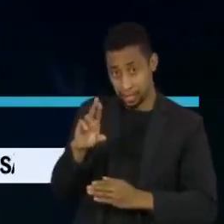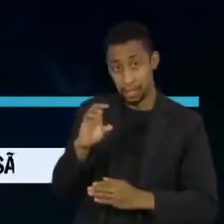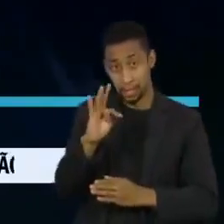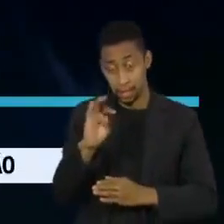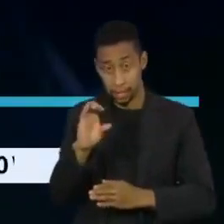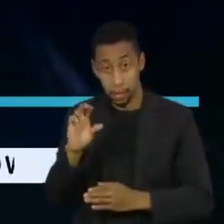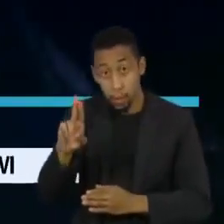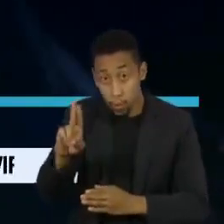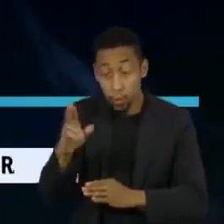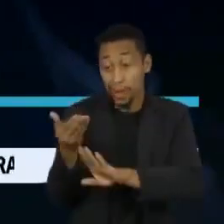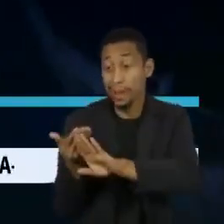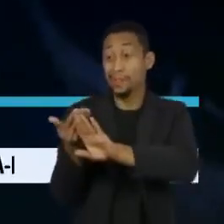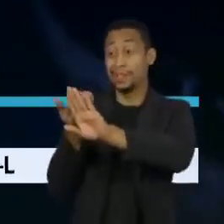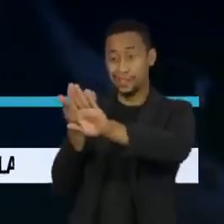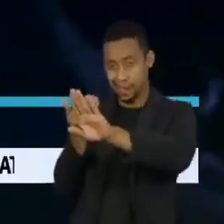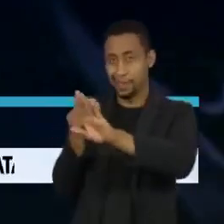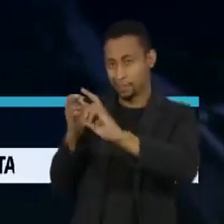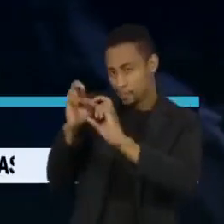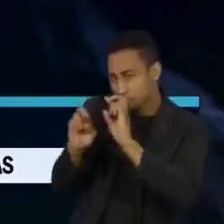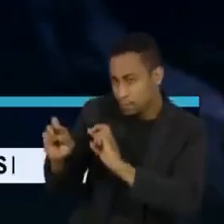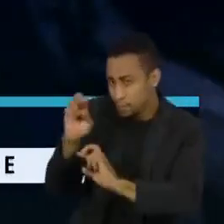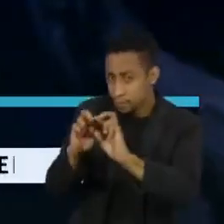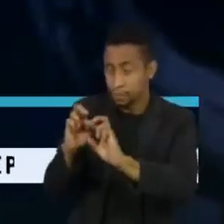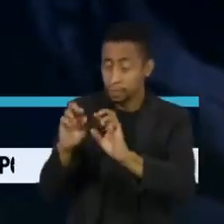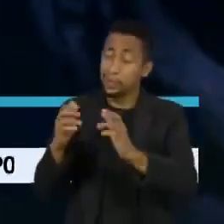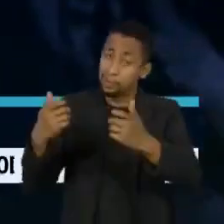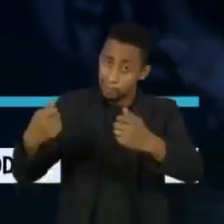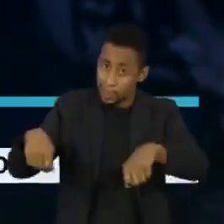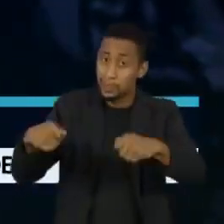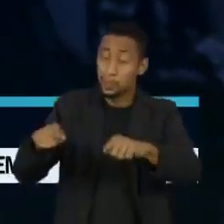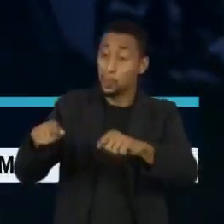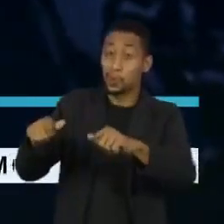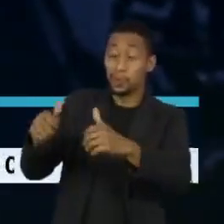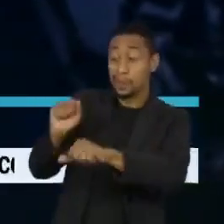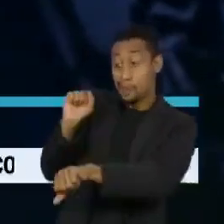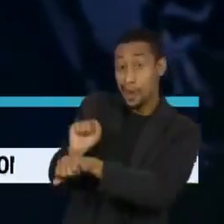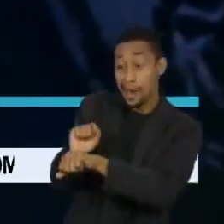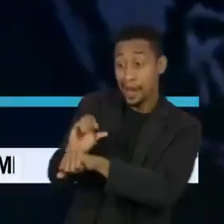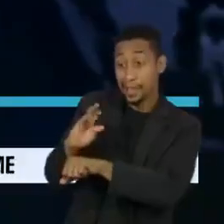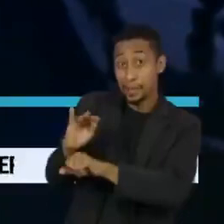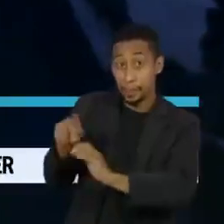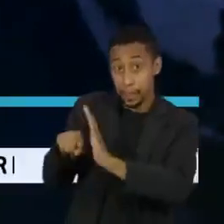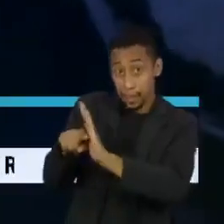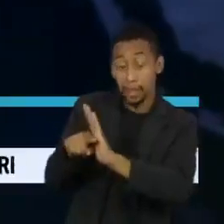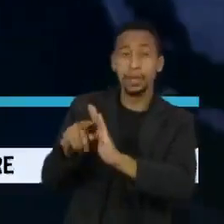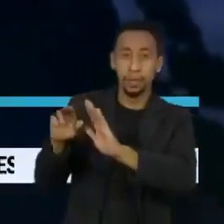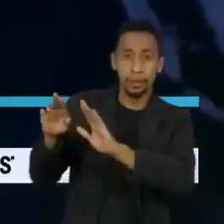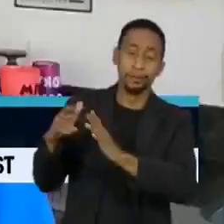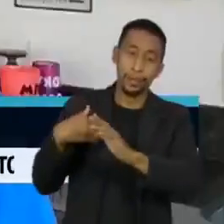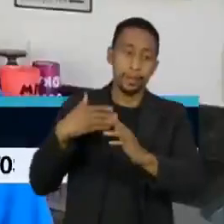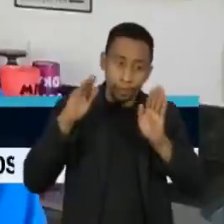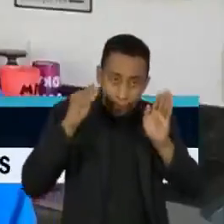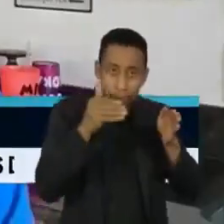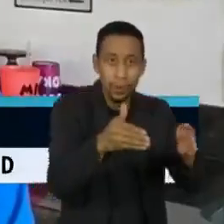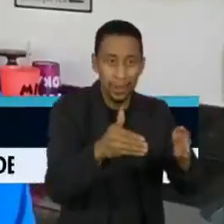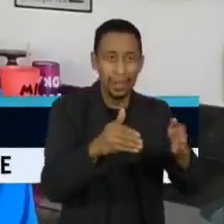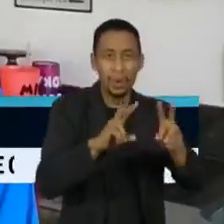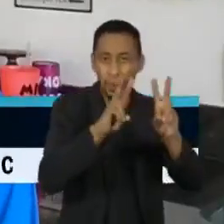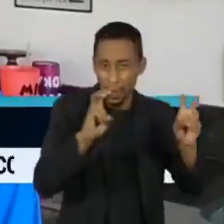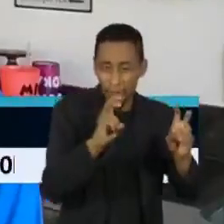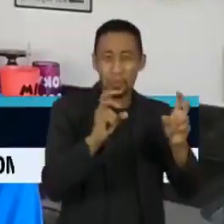Os senadores precisaram dar prioridade ao debate sobre a privatização da Eletrobras. O